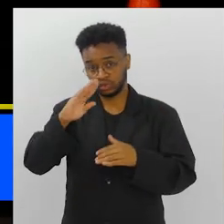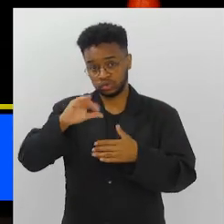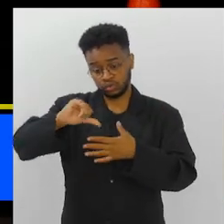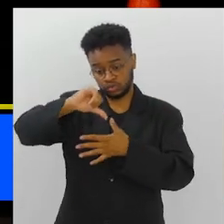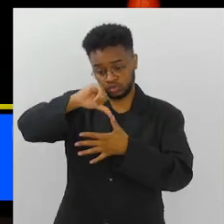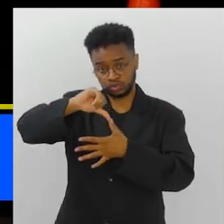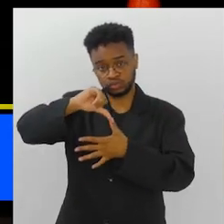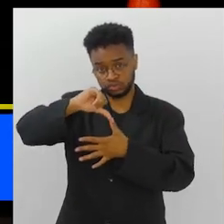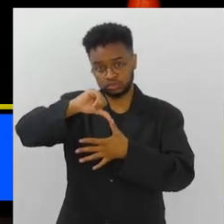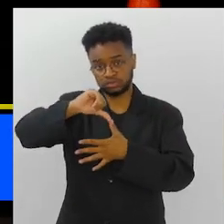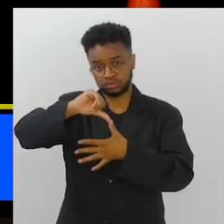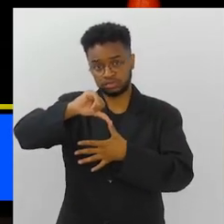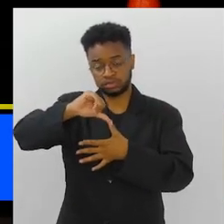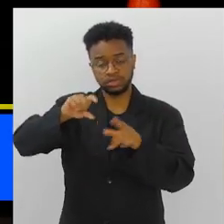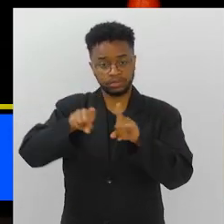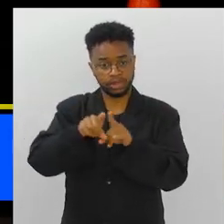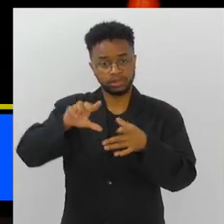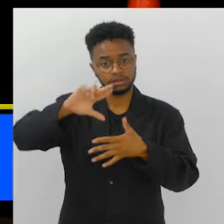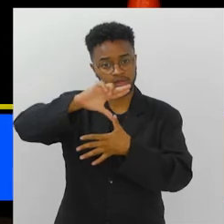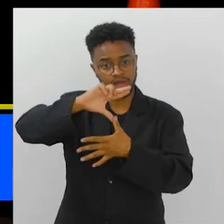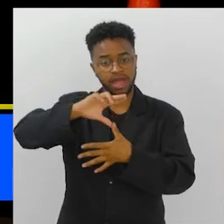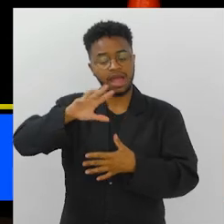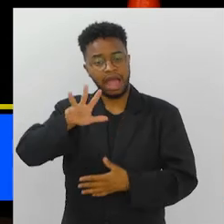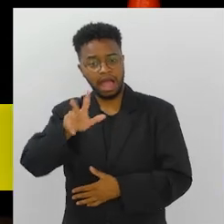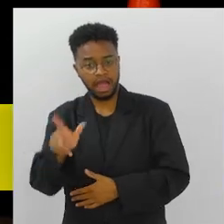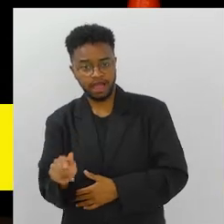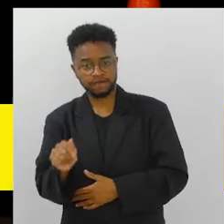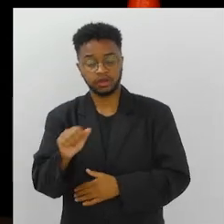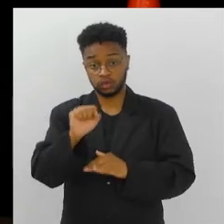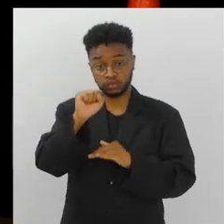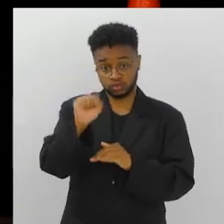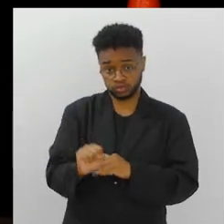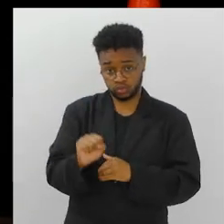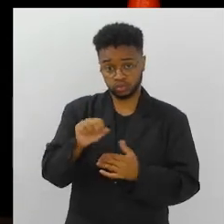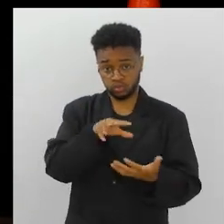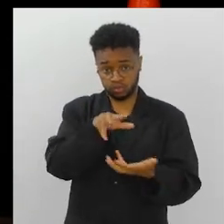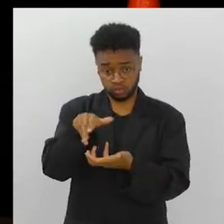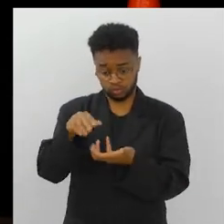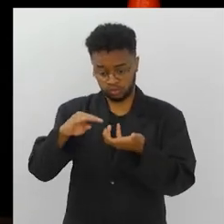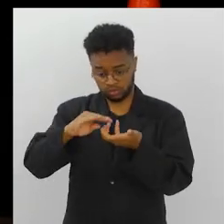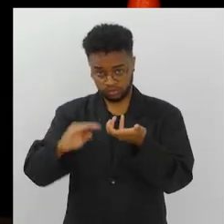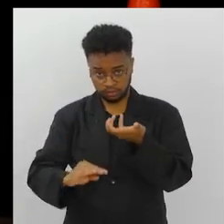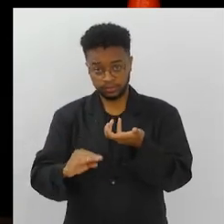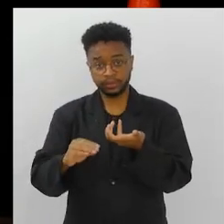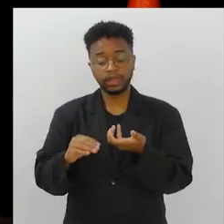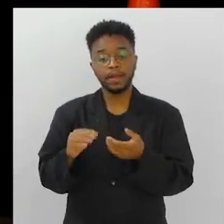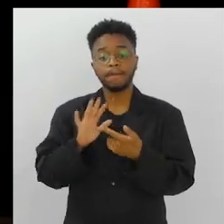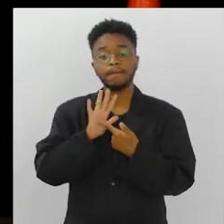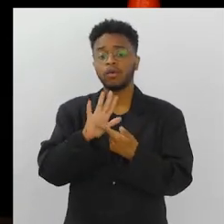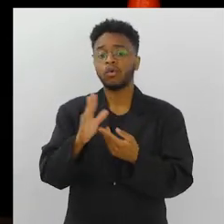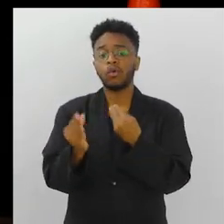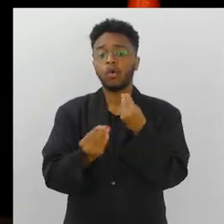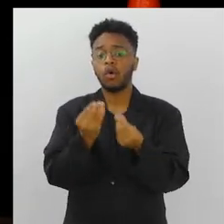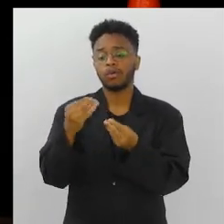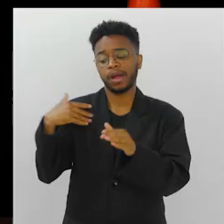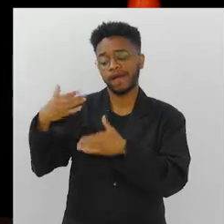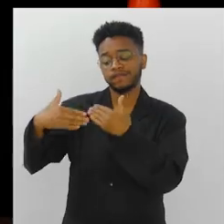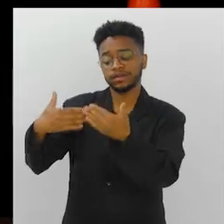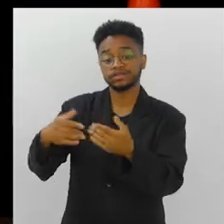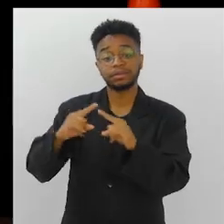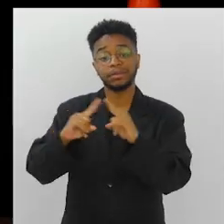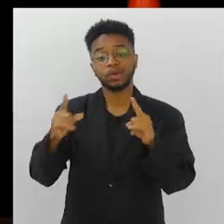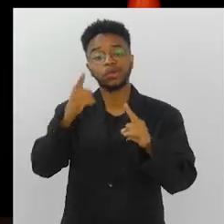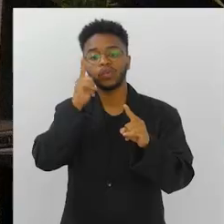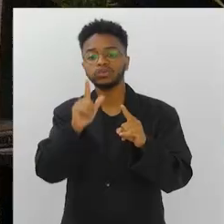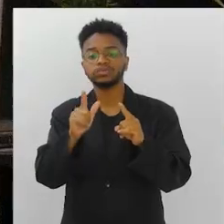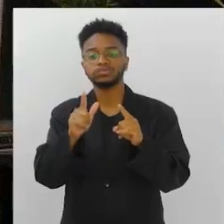latino-americanos, países africanos, ela passa especificamente por isso que o Fernando falou agora, de que forma que você avança